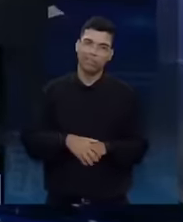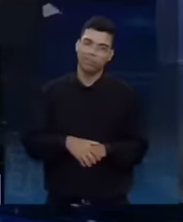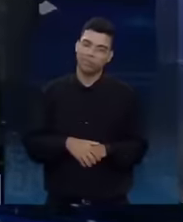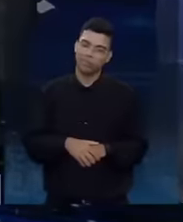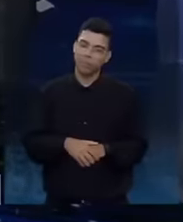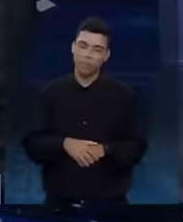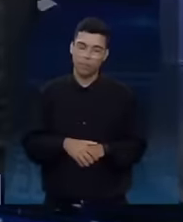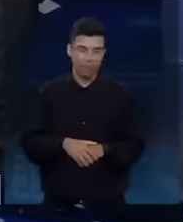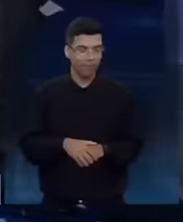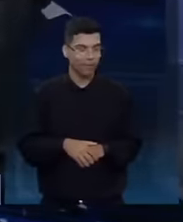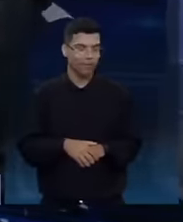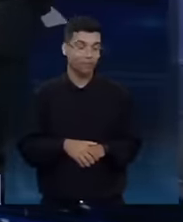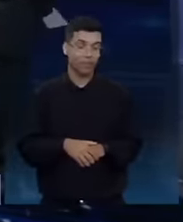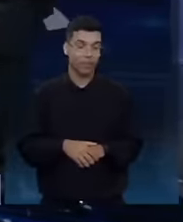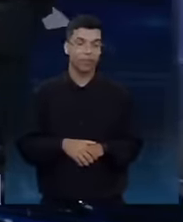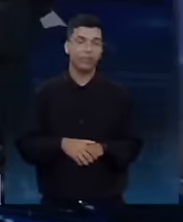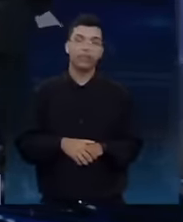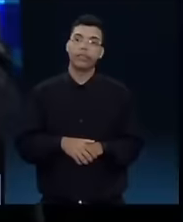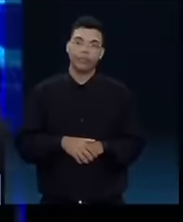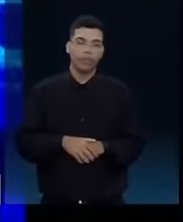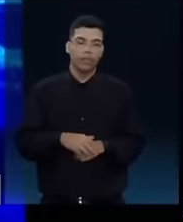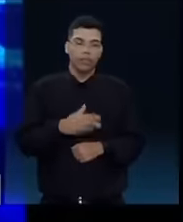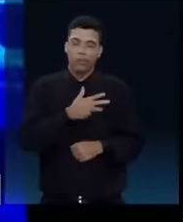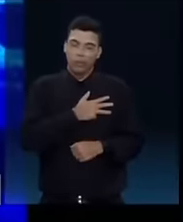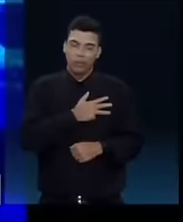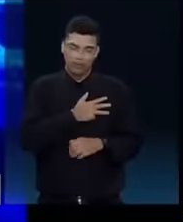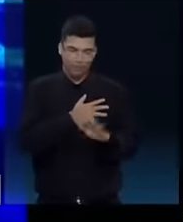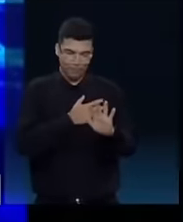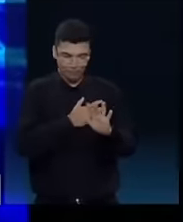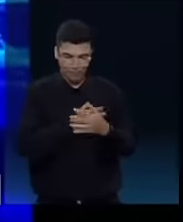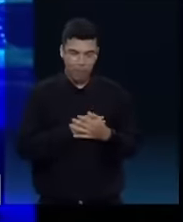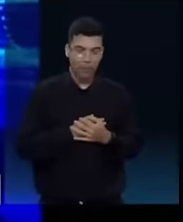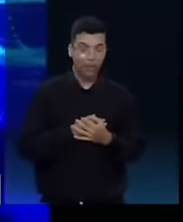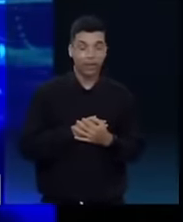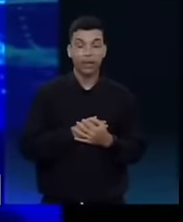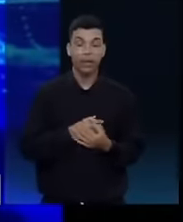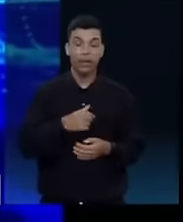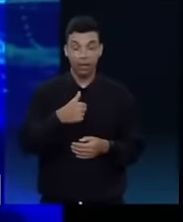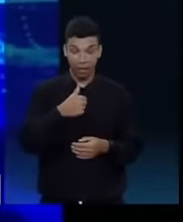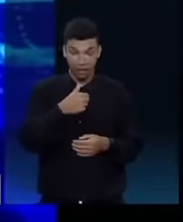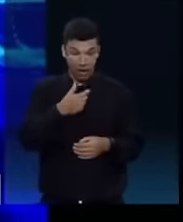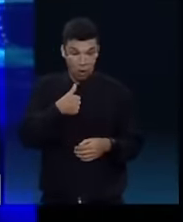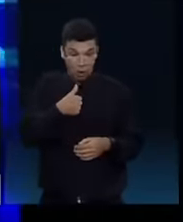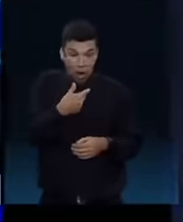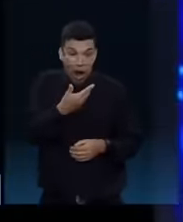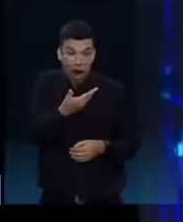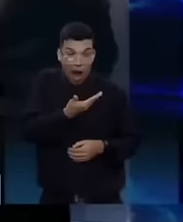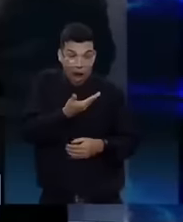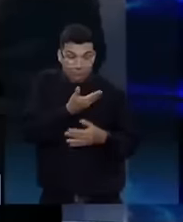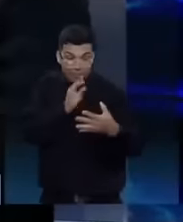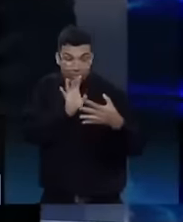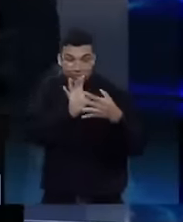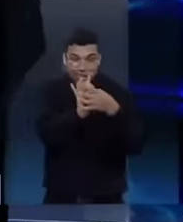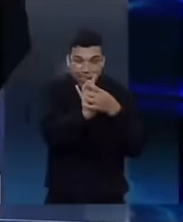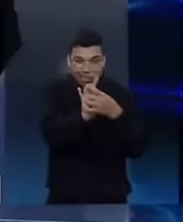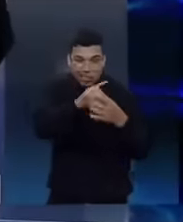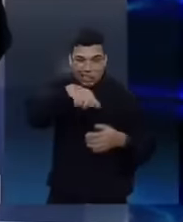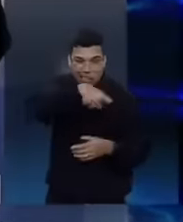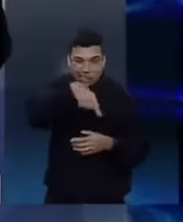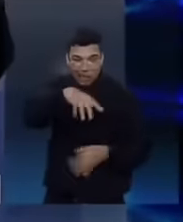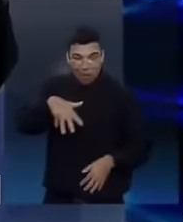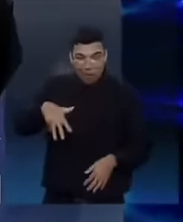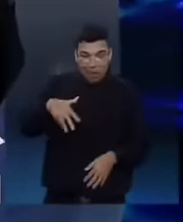Senhor Lula, amizade com o bandido. Eu conheço o Rio de Janeiro. O senhor esteve, atualmente,